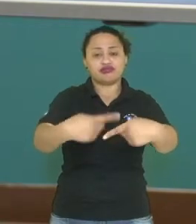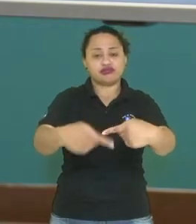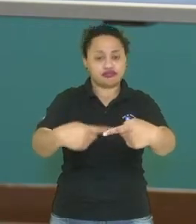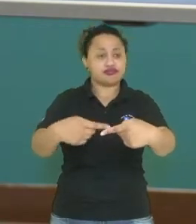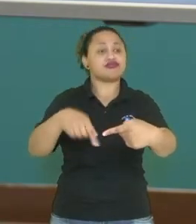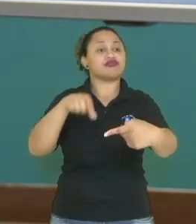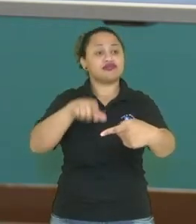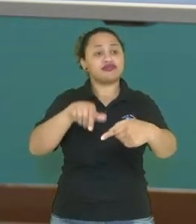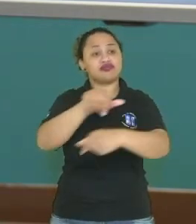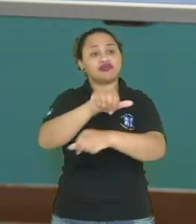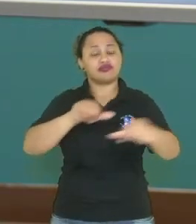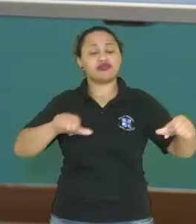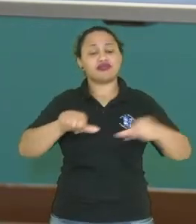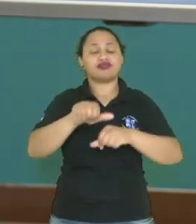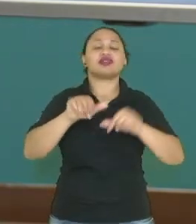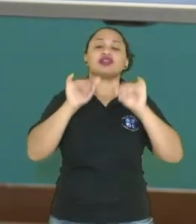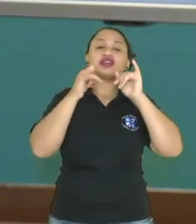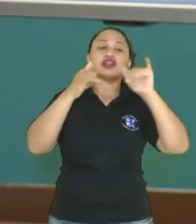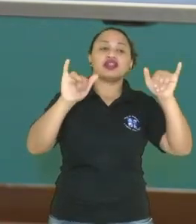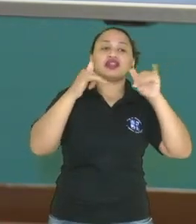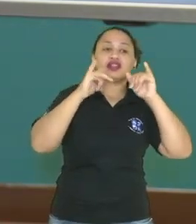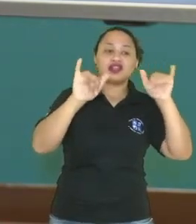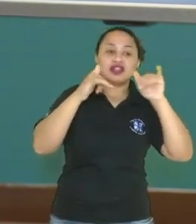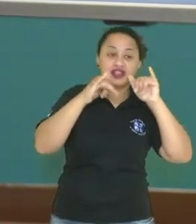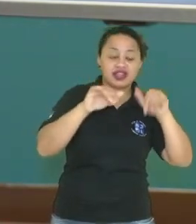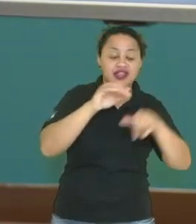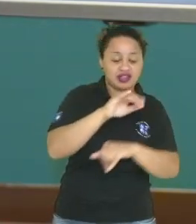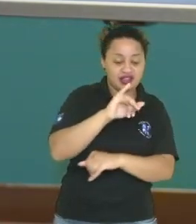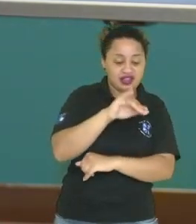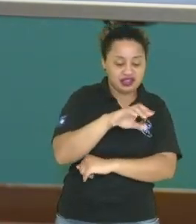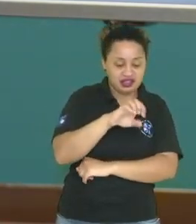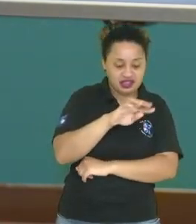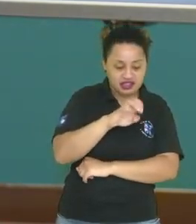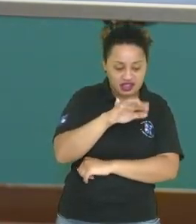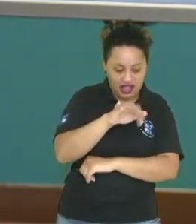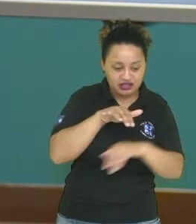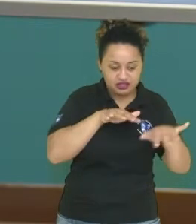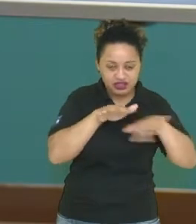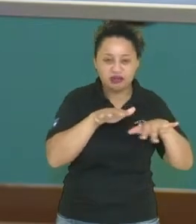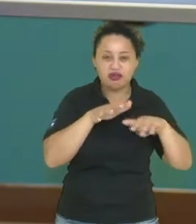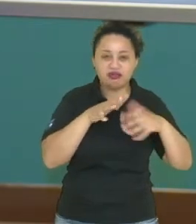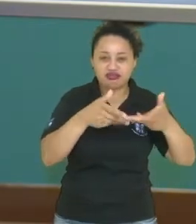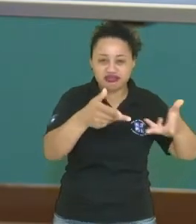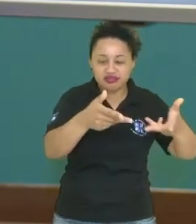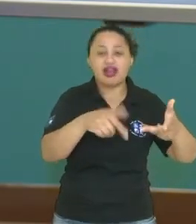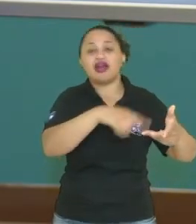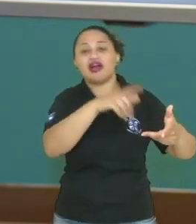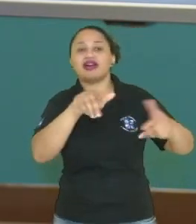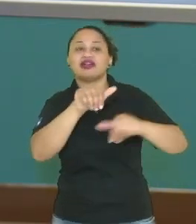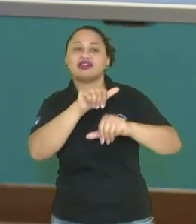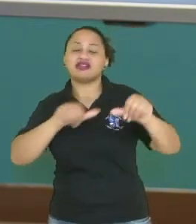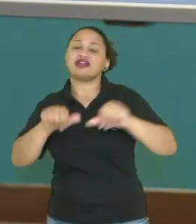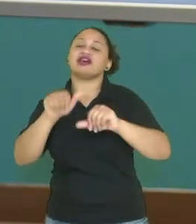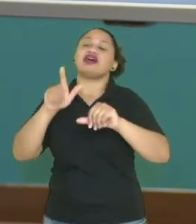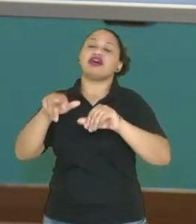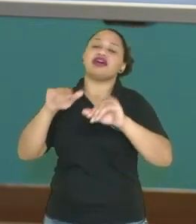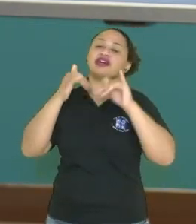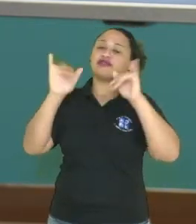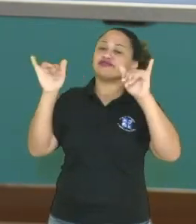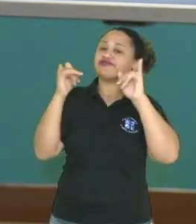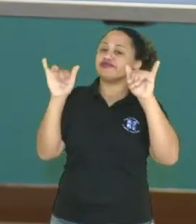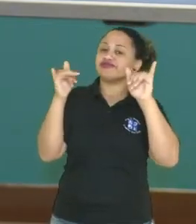eles vão transformar a energia cinética em energia elétrica. Você percebeu aqui,